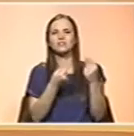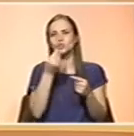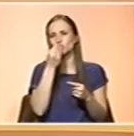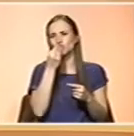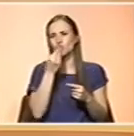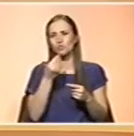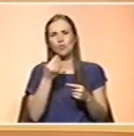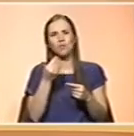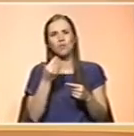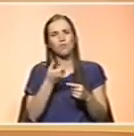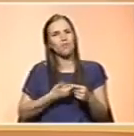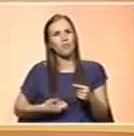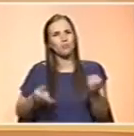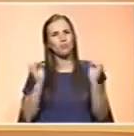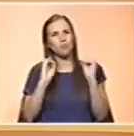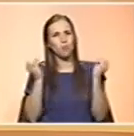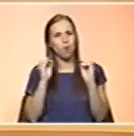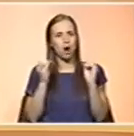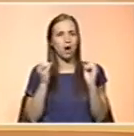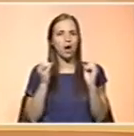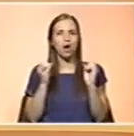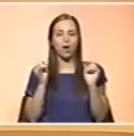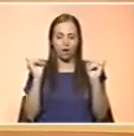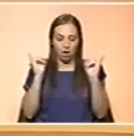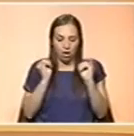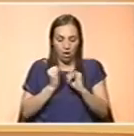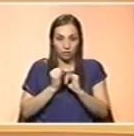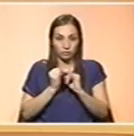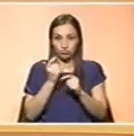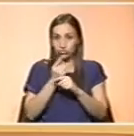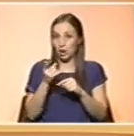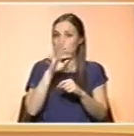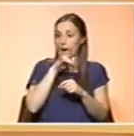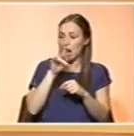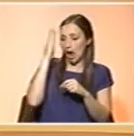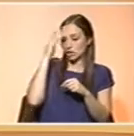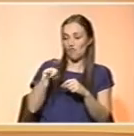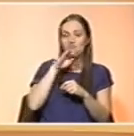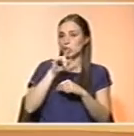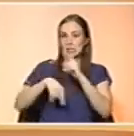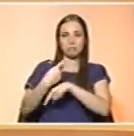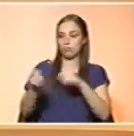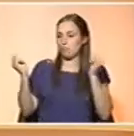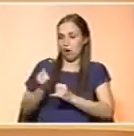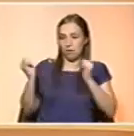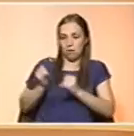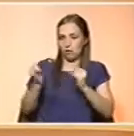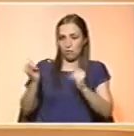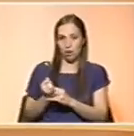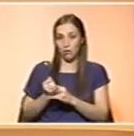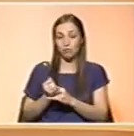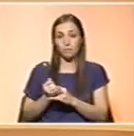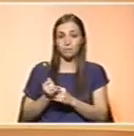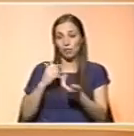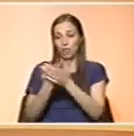falta de apetite real, uma pseudo-magresa porque as mães acham sempre os filhos magos ou a tentativa de, através dessa